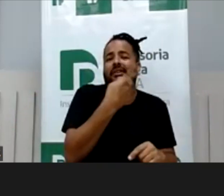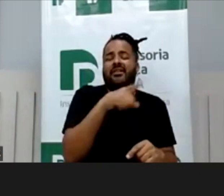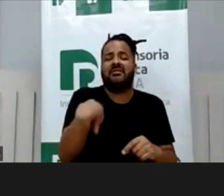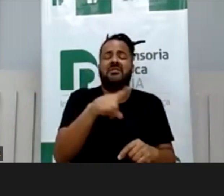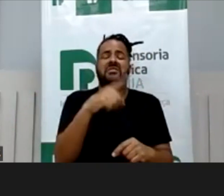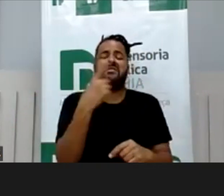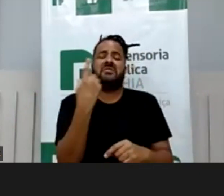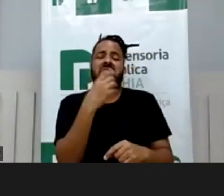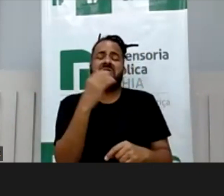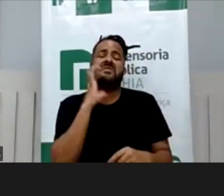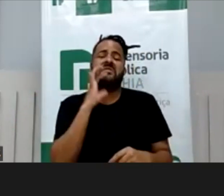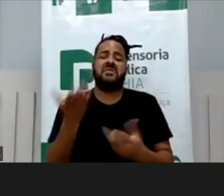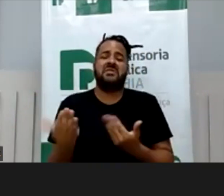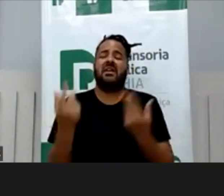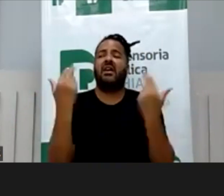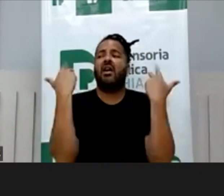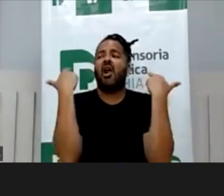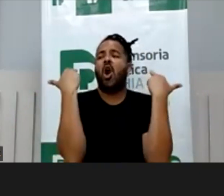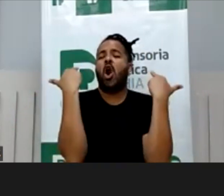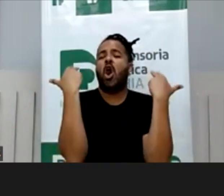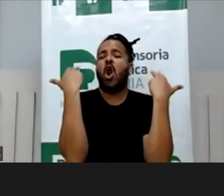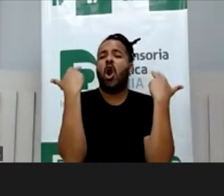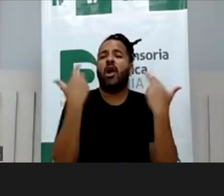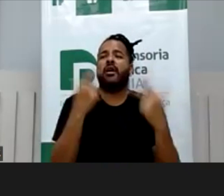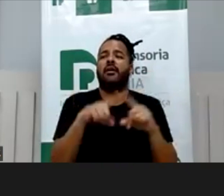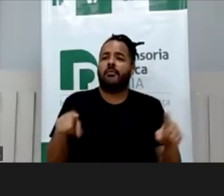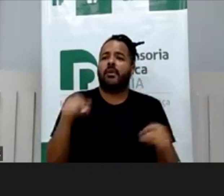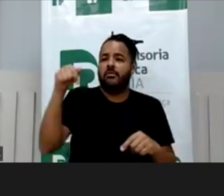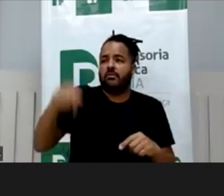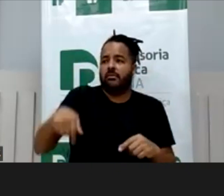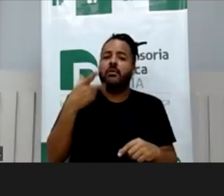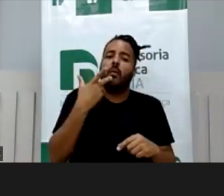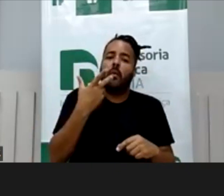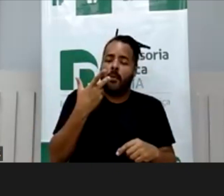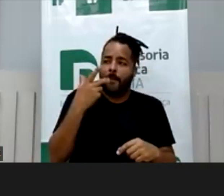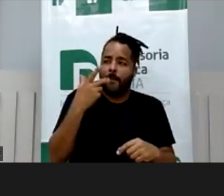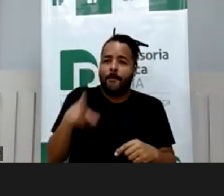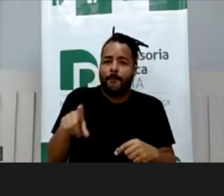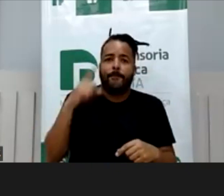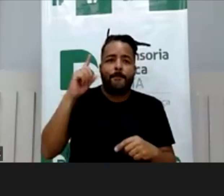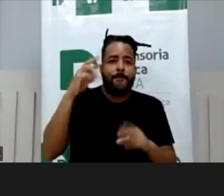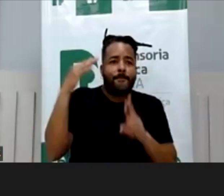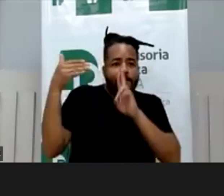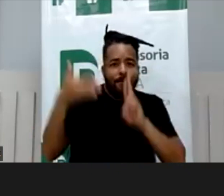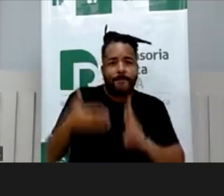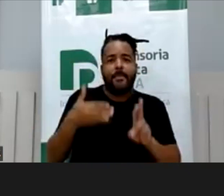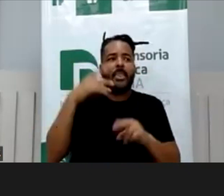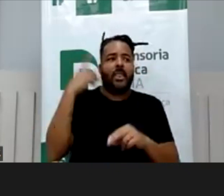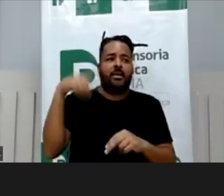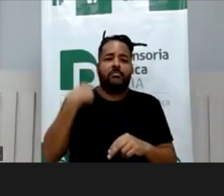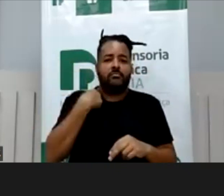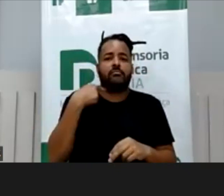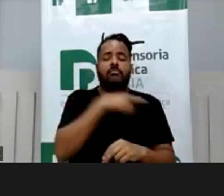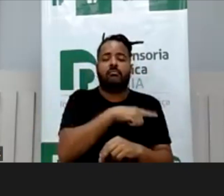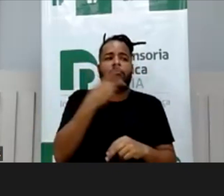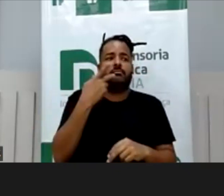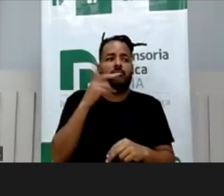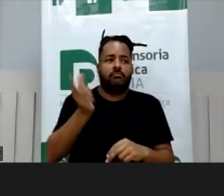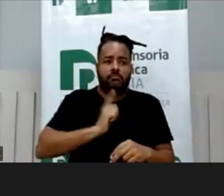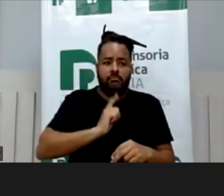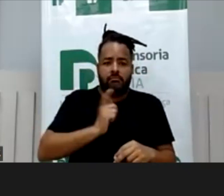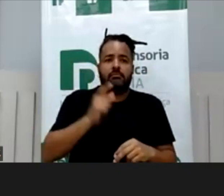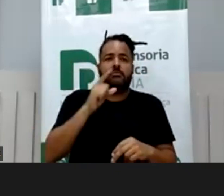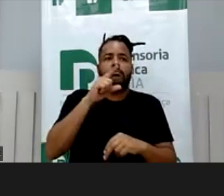ser dito mais vezes, por mais pessoas, por mais gente, que sejam referências, que tenham conteúdo, como